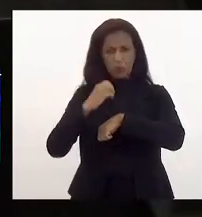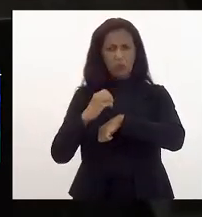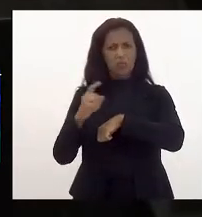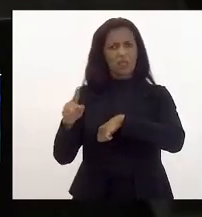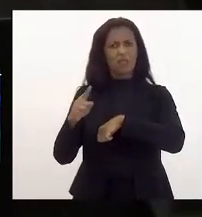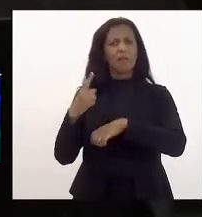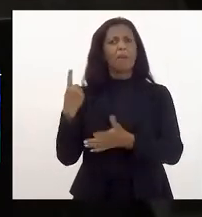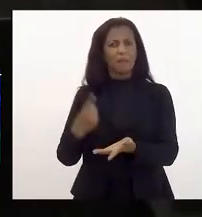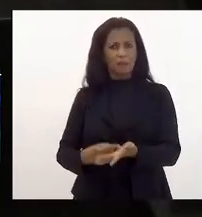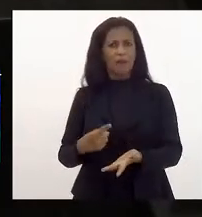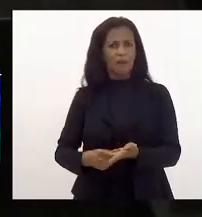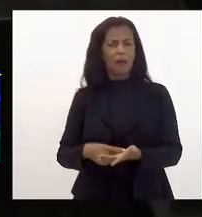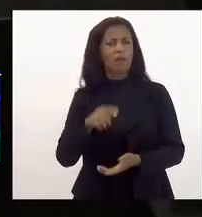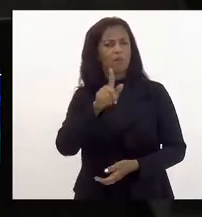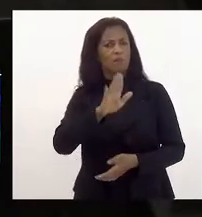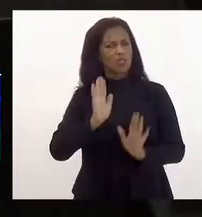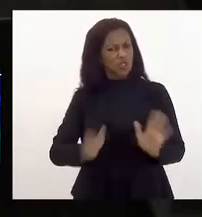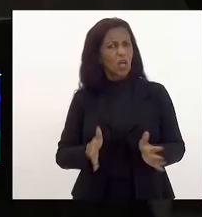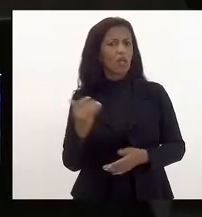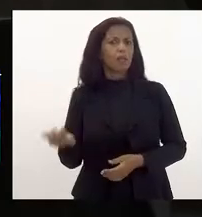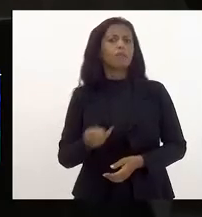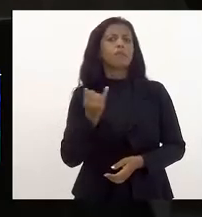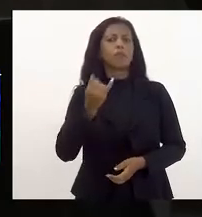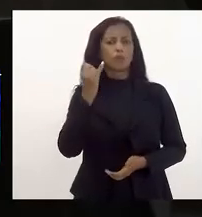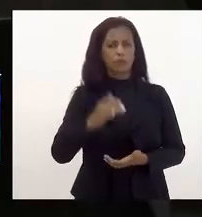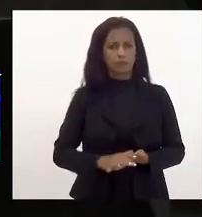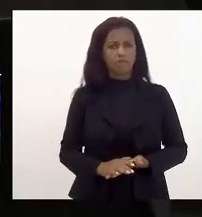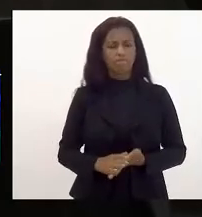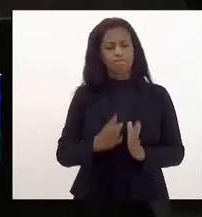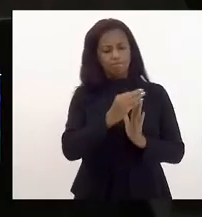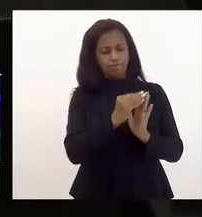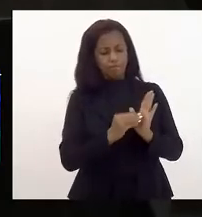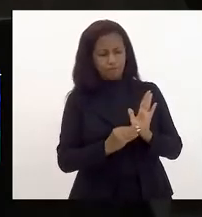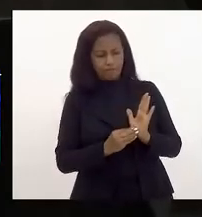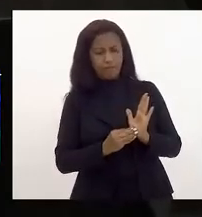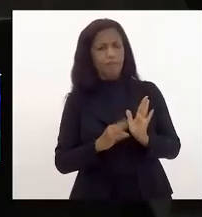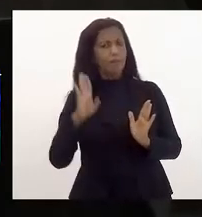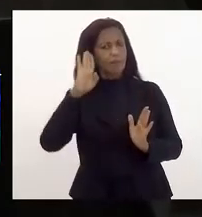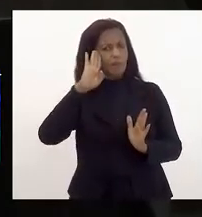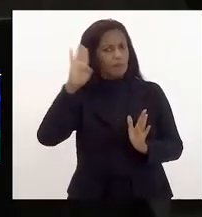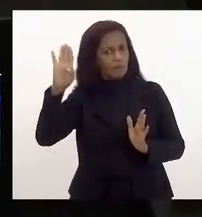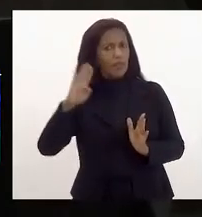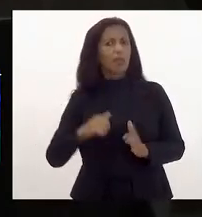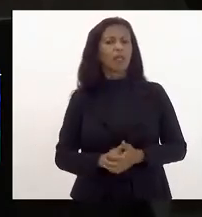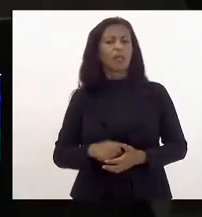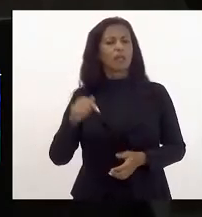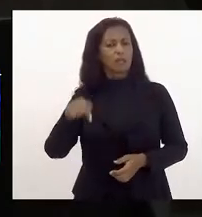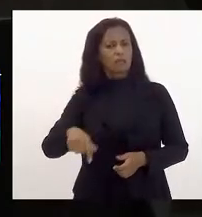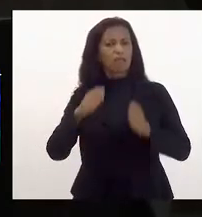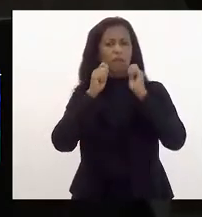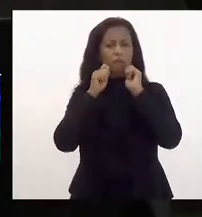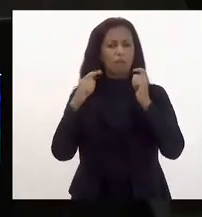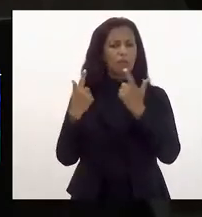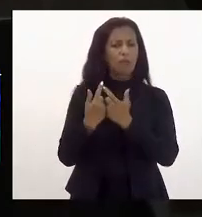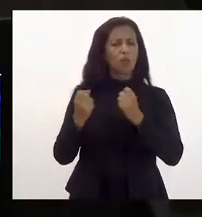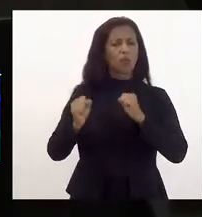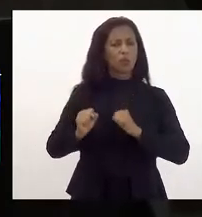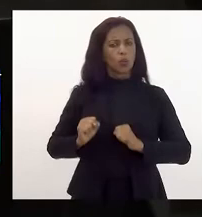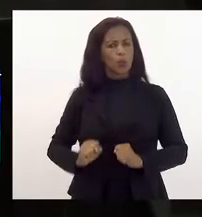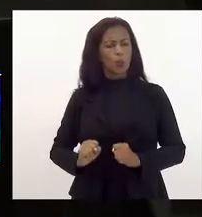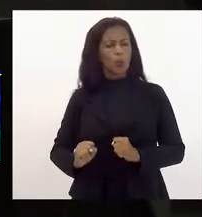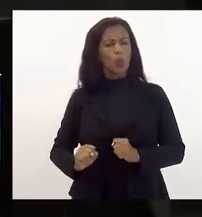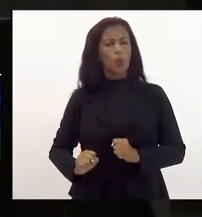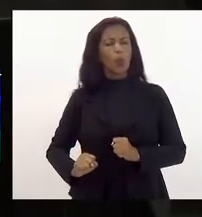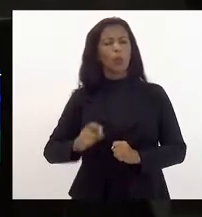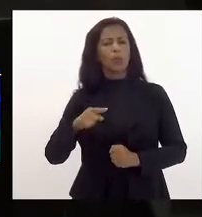definido não é isso? mas é muito importante dizer que essa agenda tem que ser uma agenda prioritária do parlamento do poder executivo enfim dos